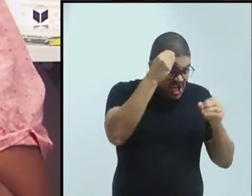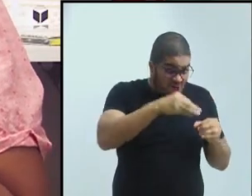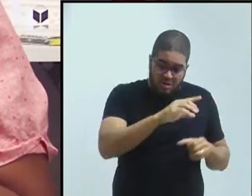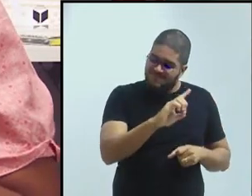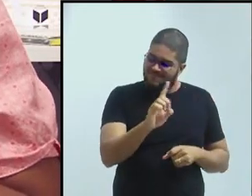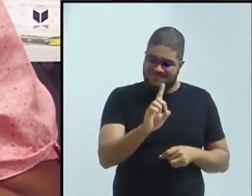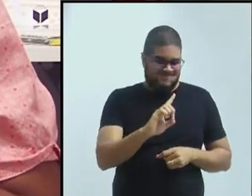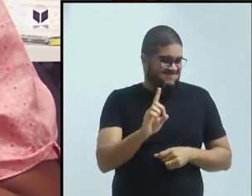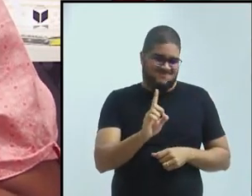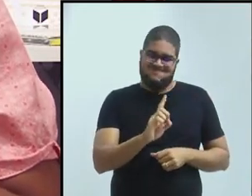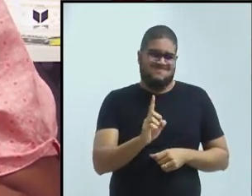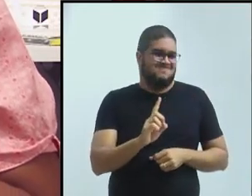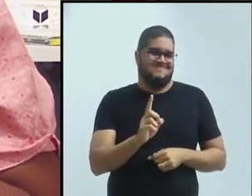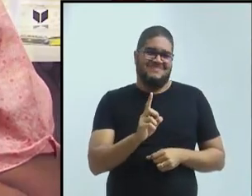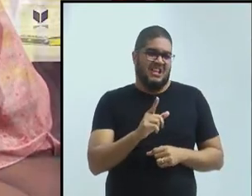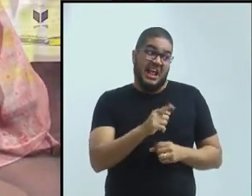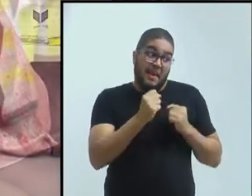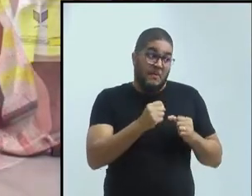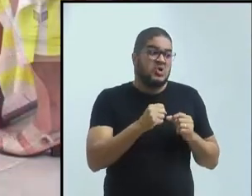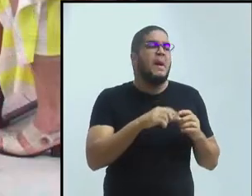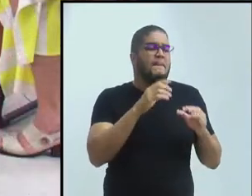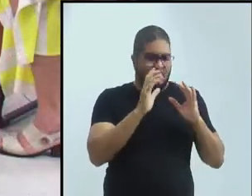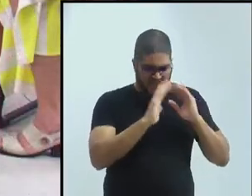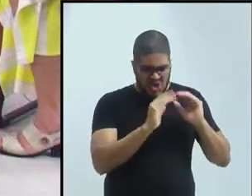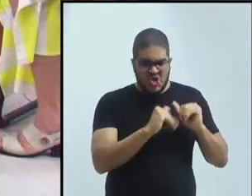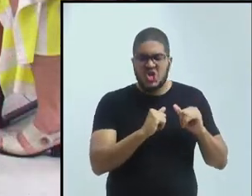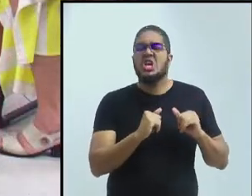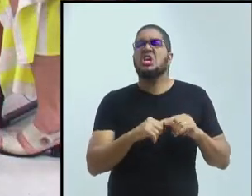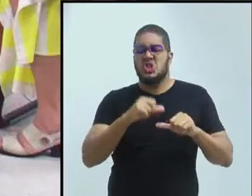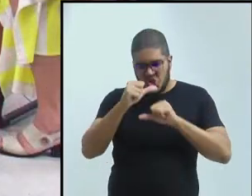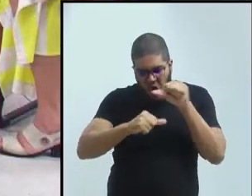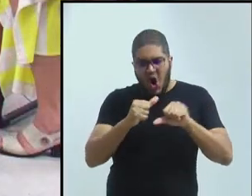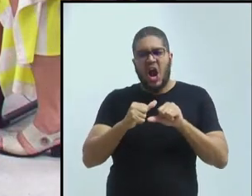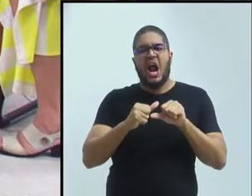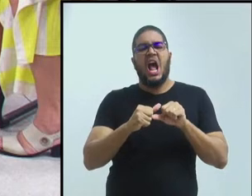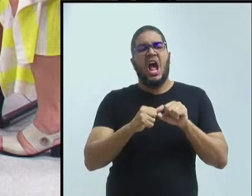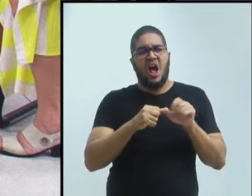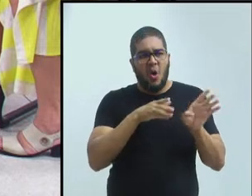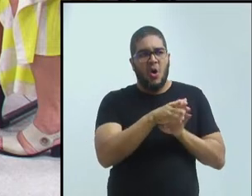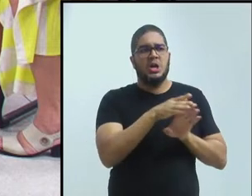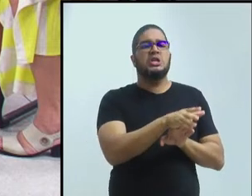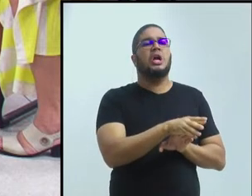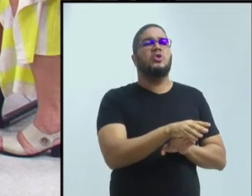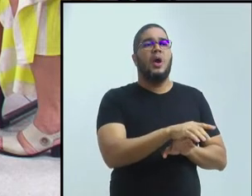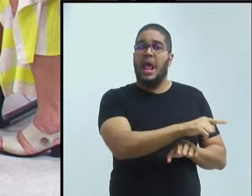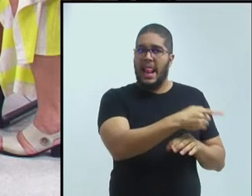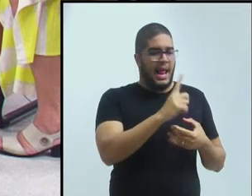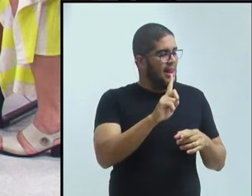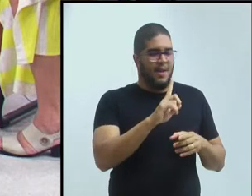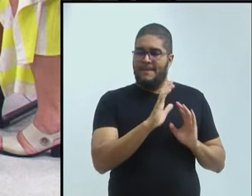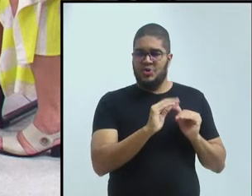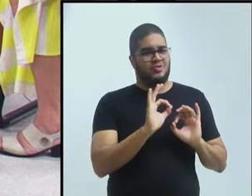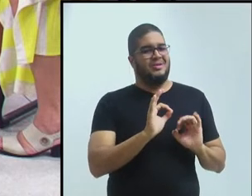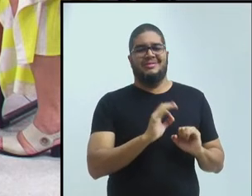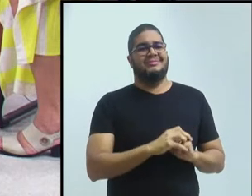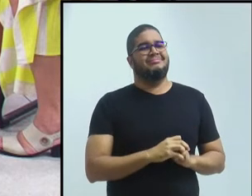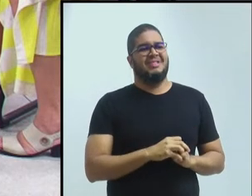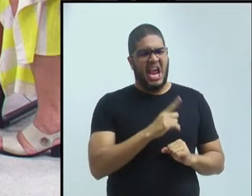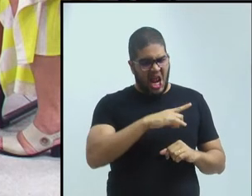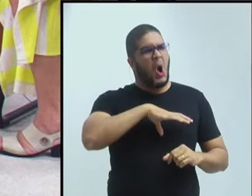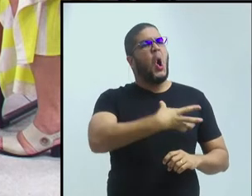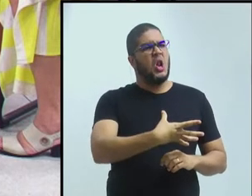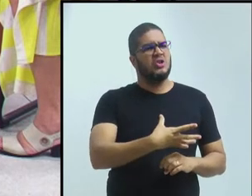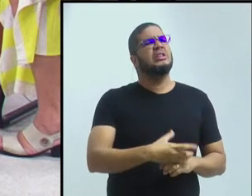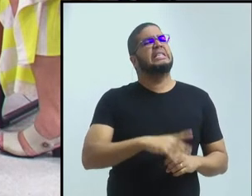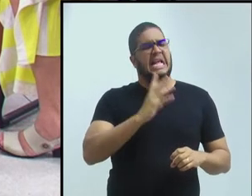orientador brasileiro por um ou outro, e não, ela foi encarando, demorou bastante tempo para fazer o trabalho, eu a